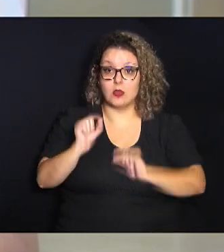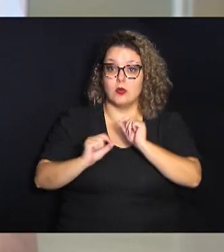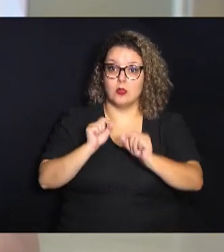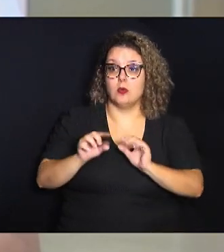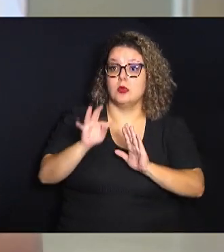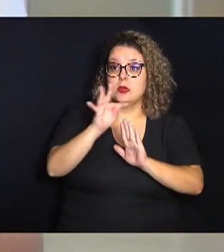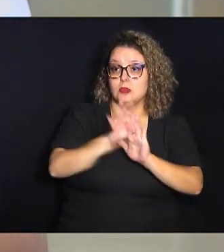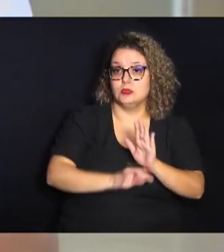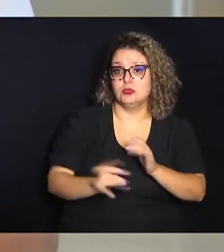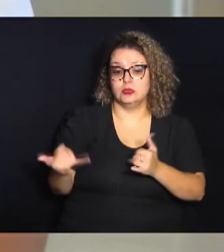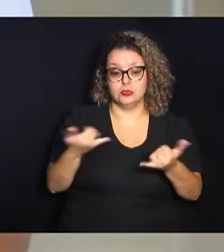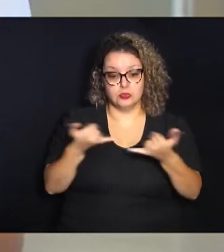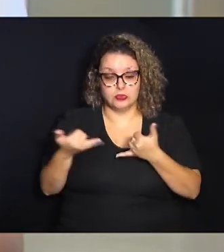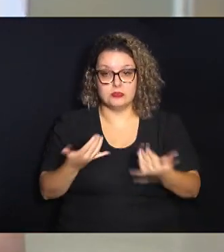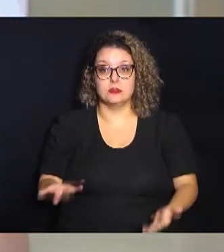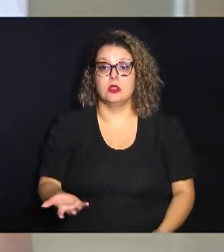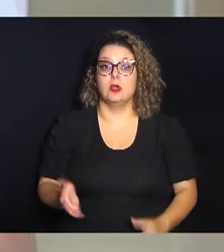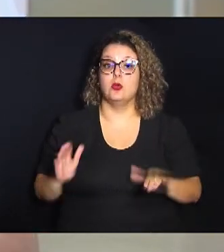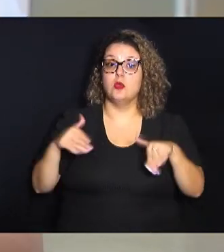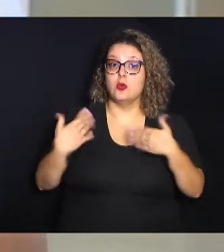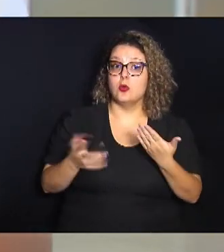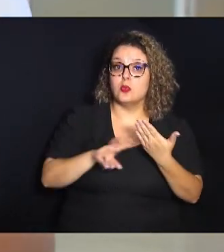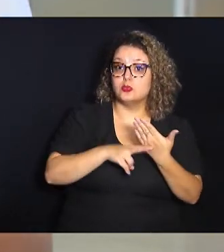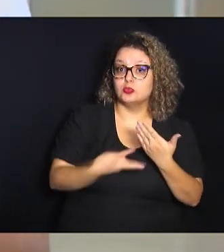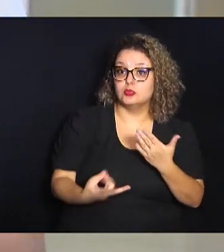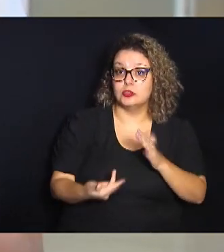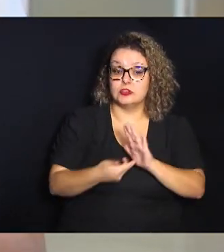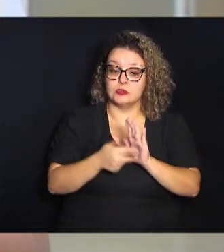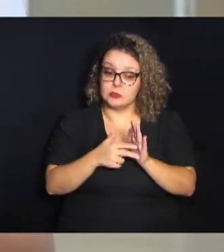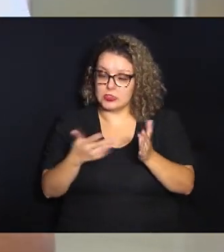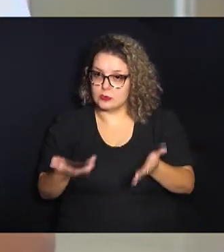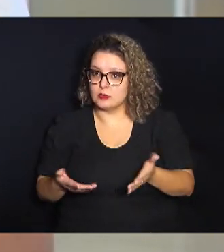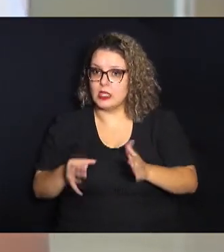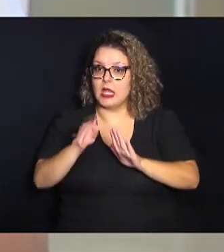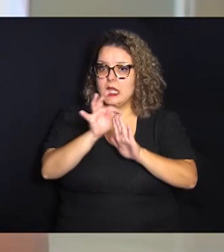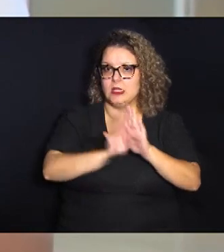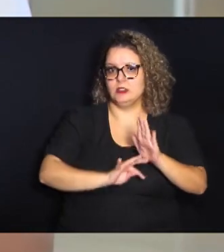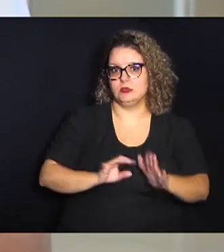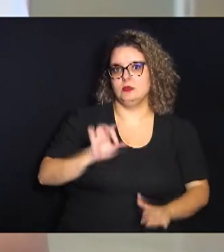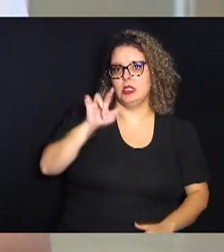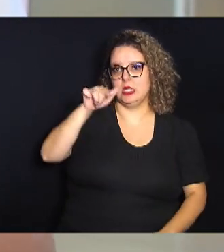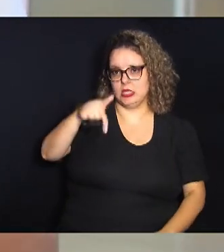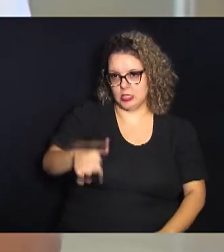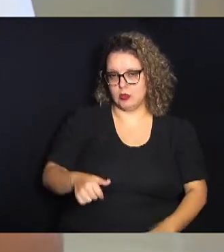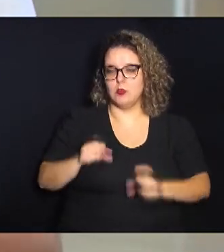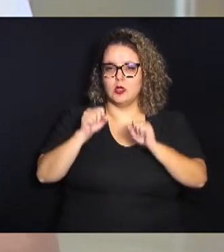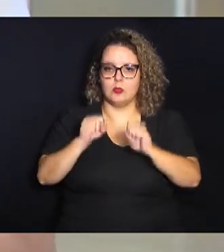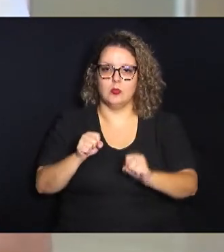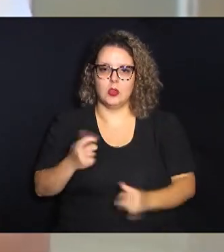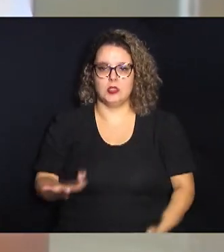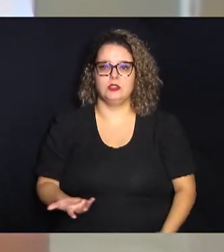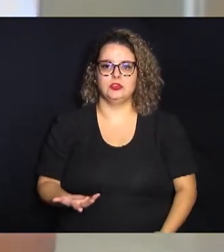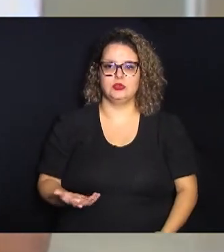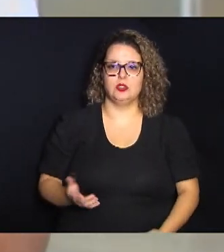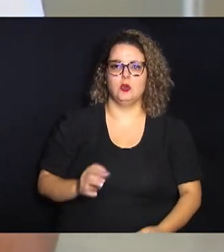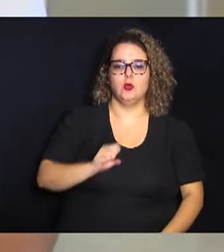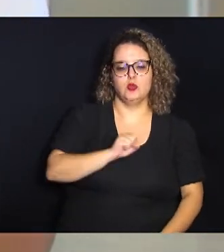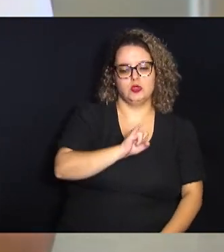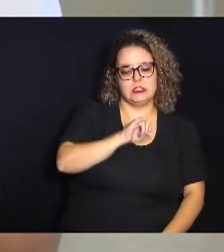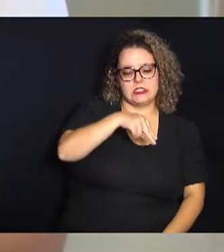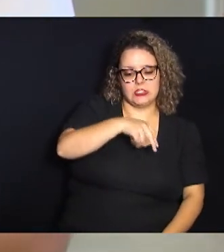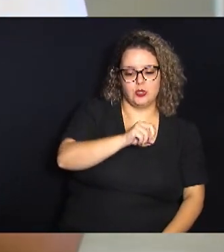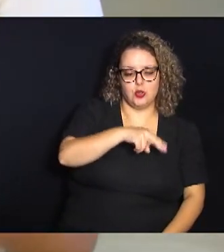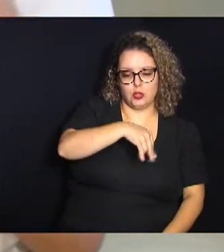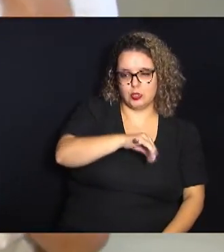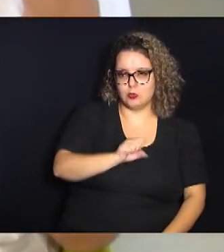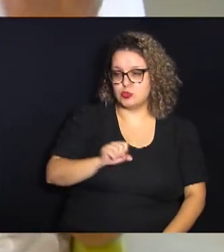querendo nos dizer quais são os efeitos e sentidos trazidos por esse texto para daí que a gente possa acionar os sinônimos e os antônimos